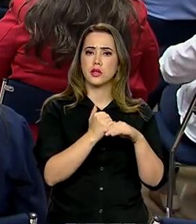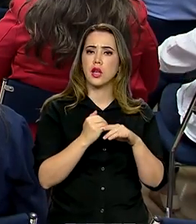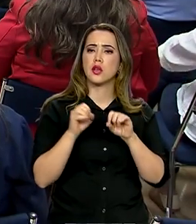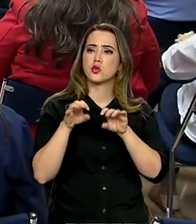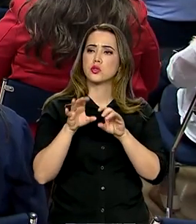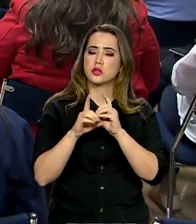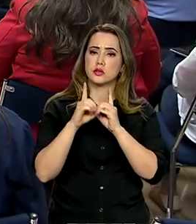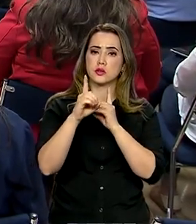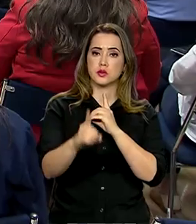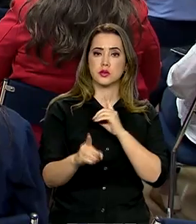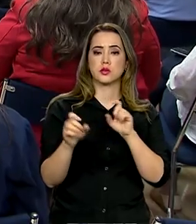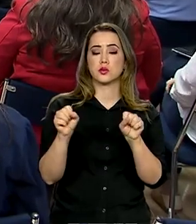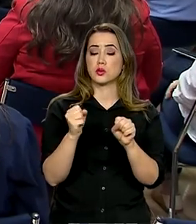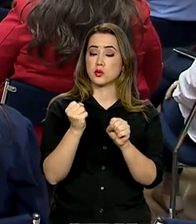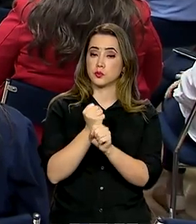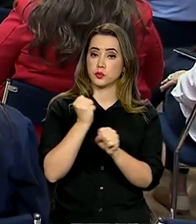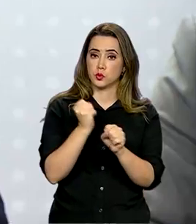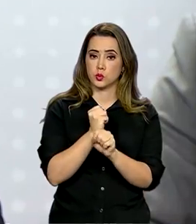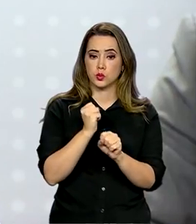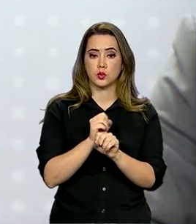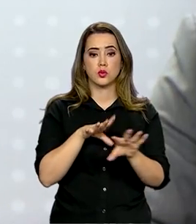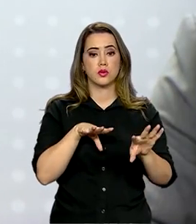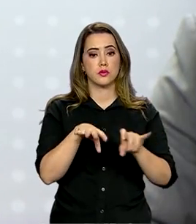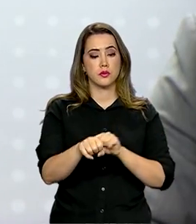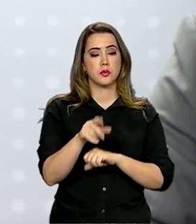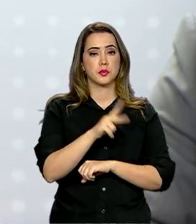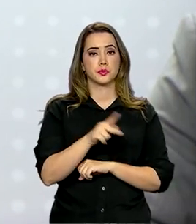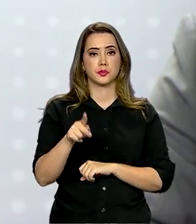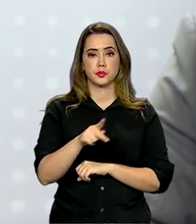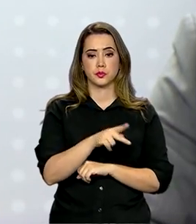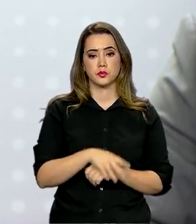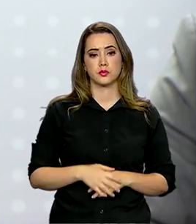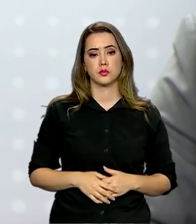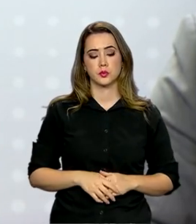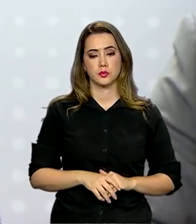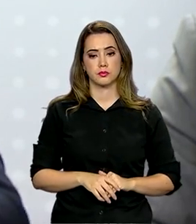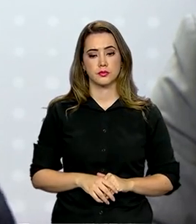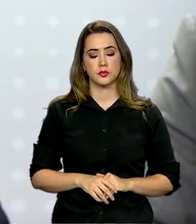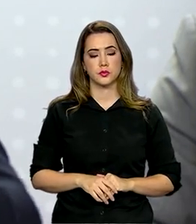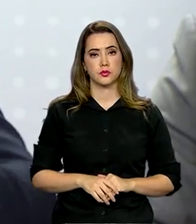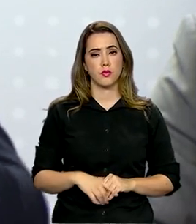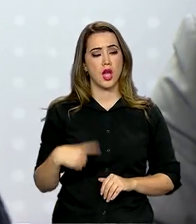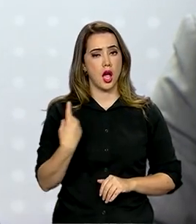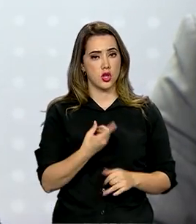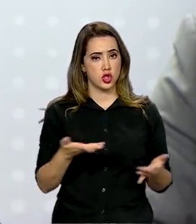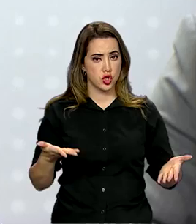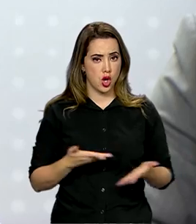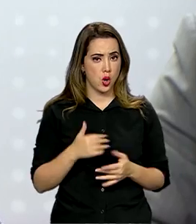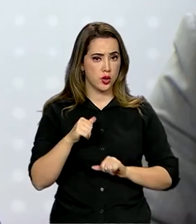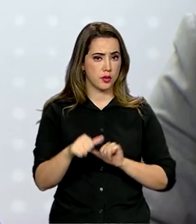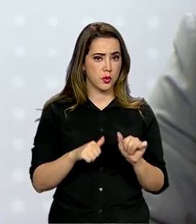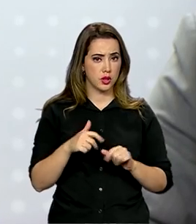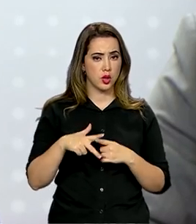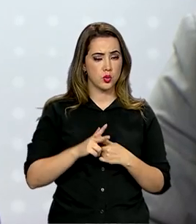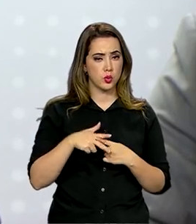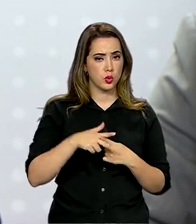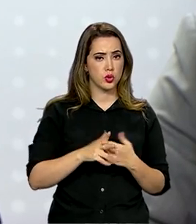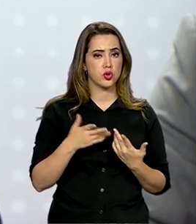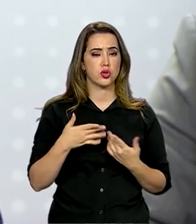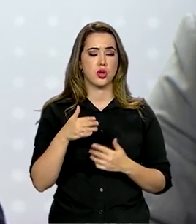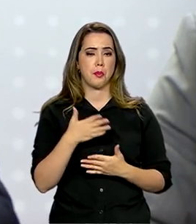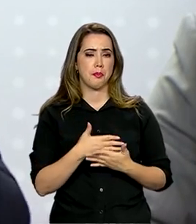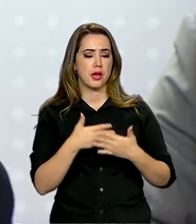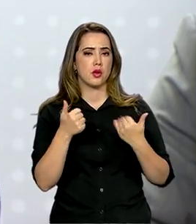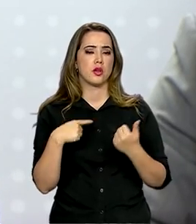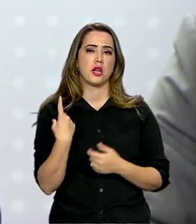infraestrutura e formação de professores. O que nós estamos fazendo agora é tentando corrigir, aperfeiçoar, é